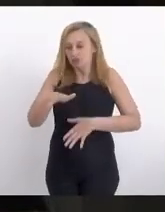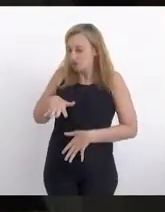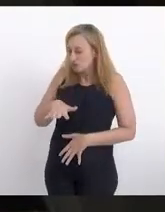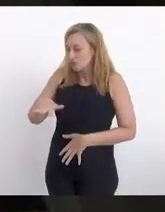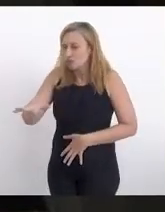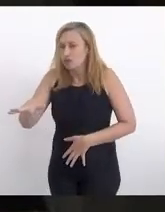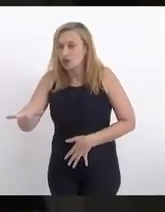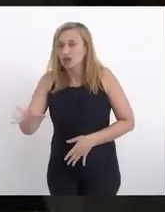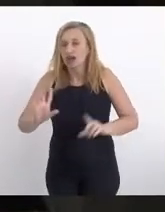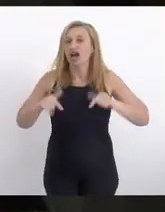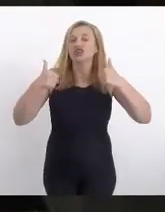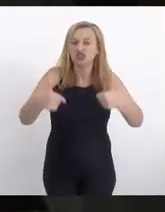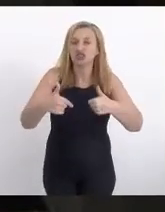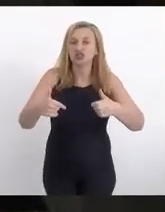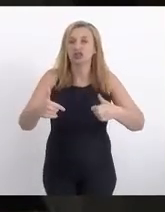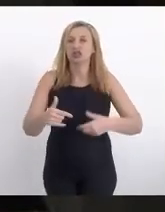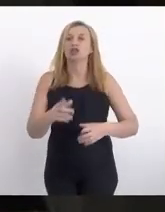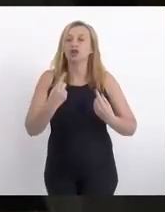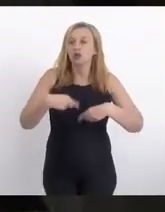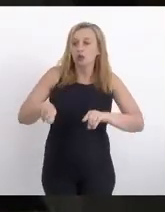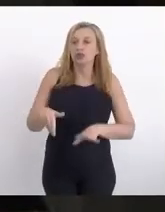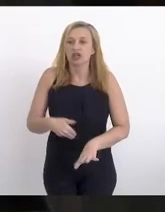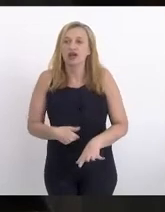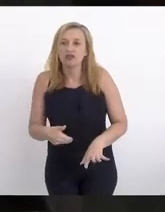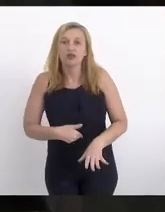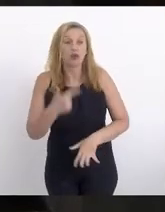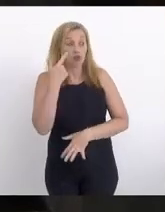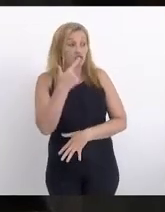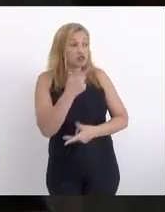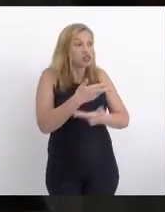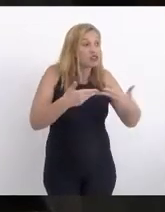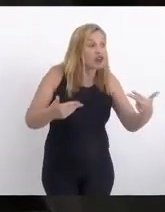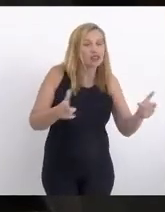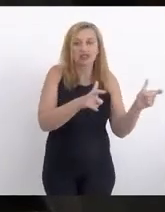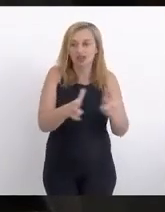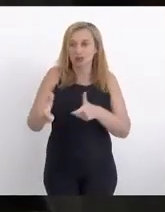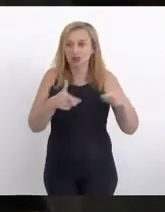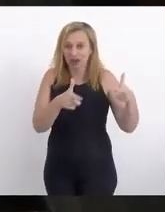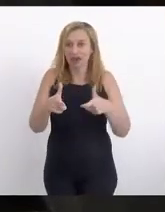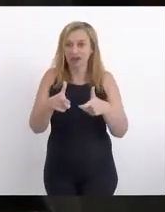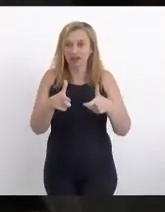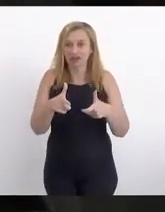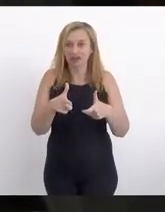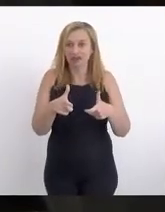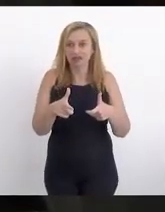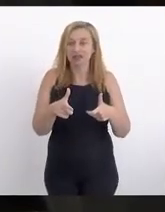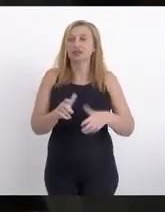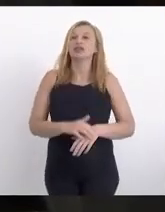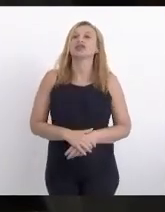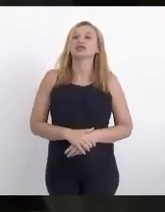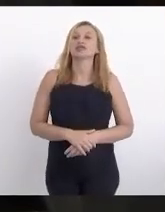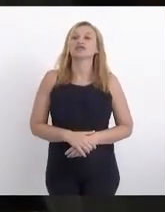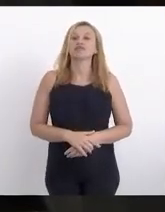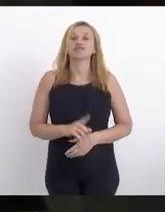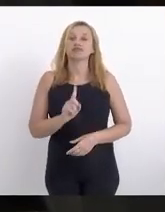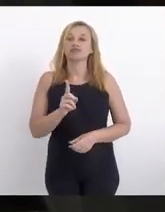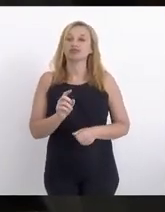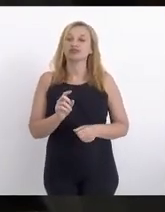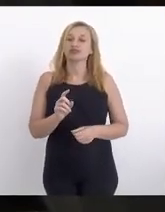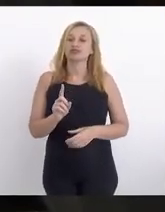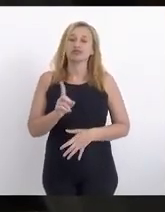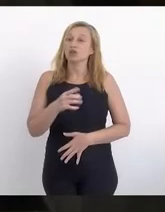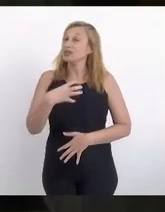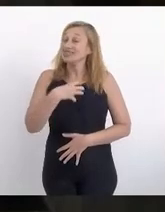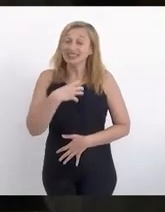houvesse alguma ação de combate à fome, tendo em vista que, em muitos desses lugares, a ação do poder público não se fez sentir.